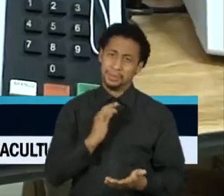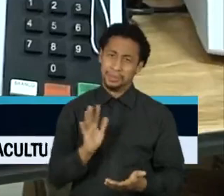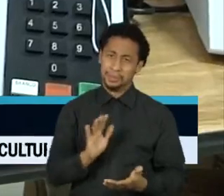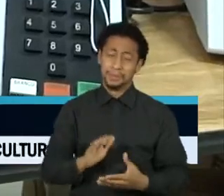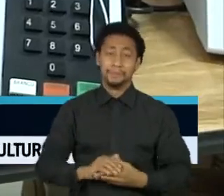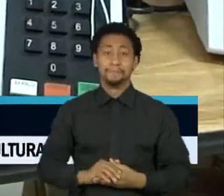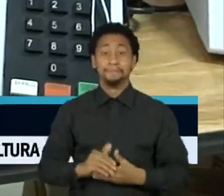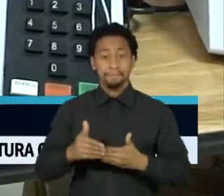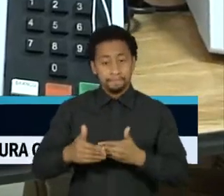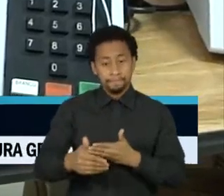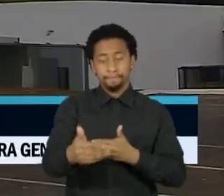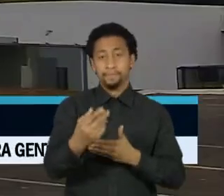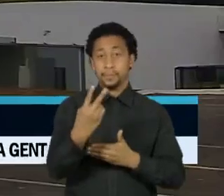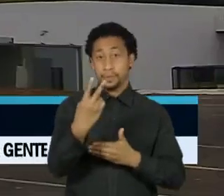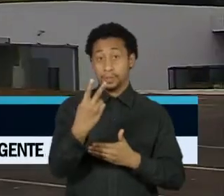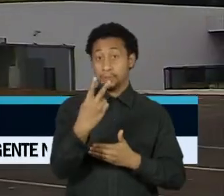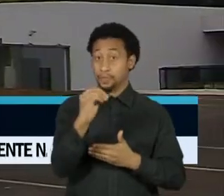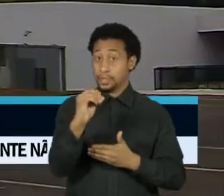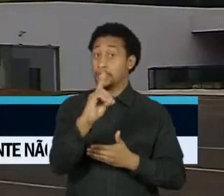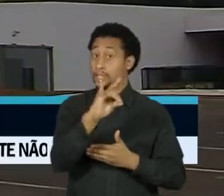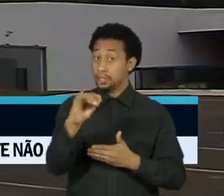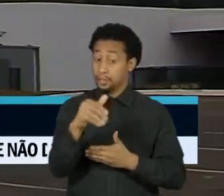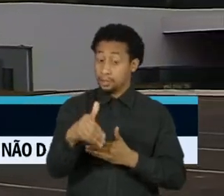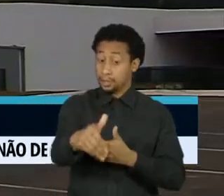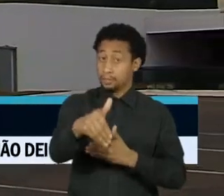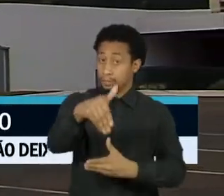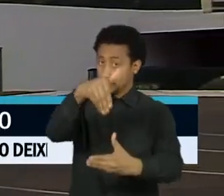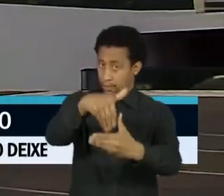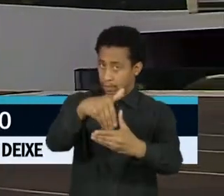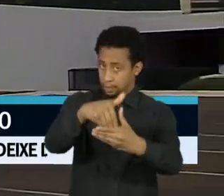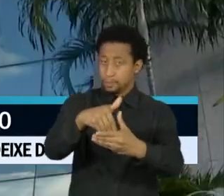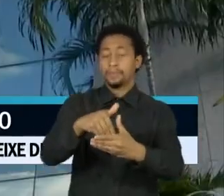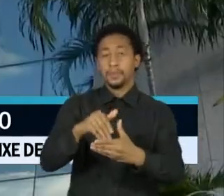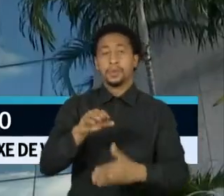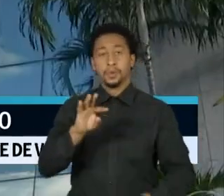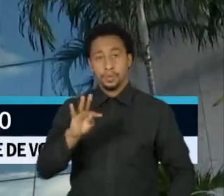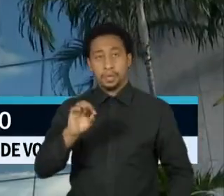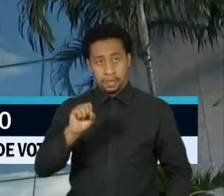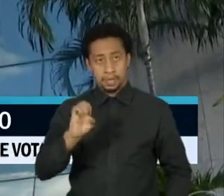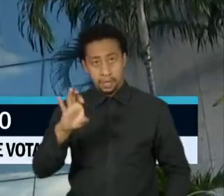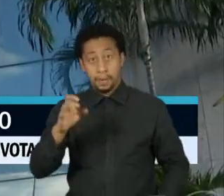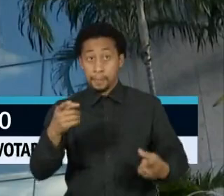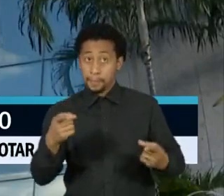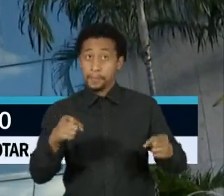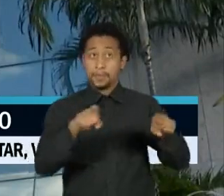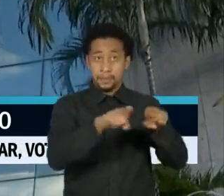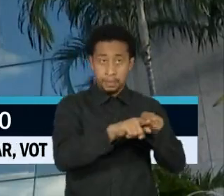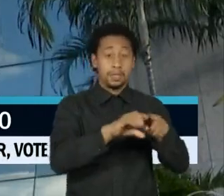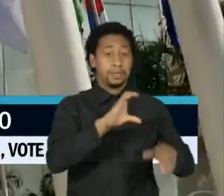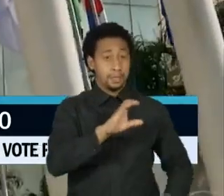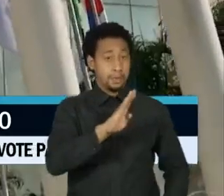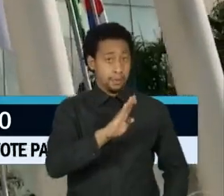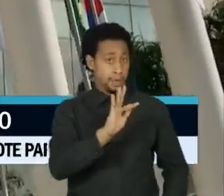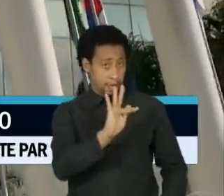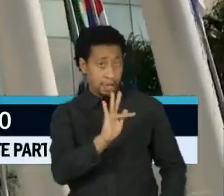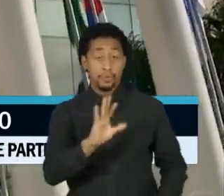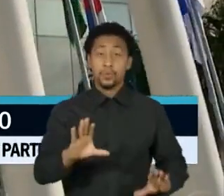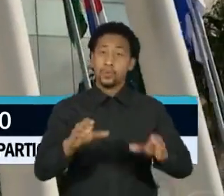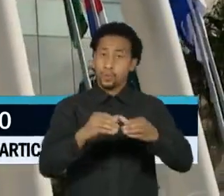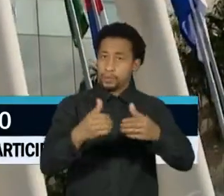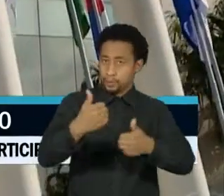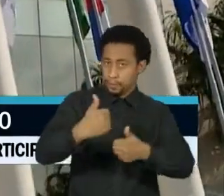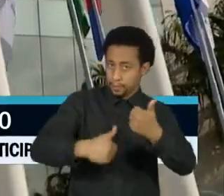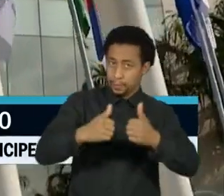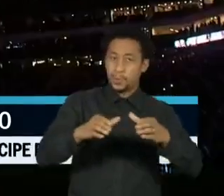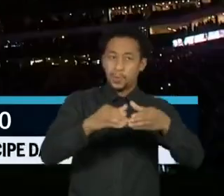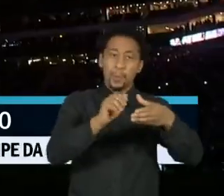20 dias da abertura das urnas, o Tribunal Superior Eleitoral, em parceria com a Confederação Brasileira de Futebol e times da Série A